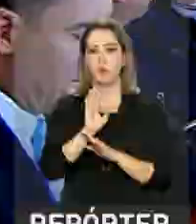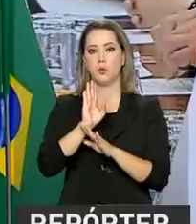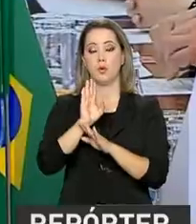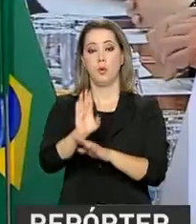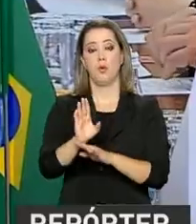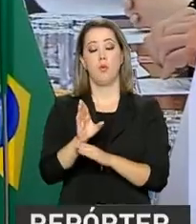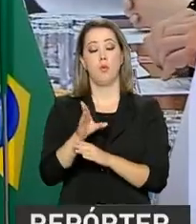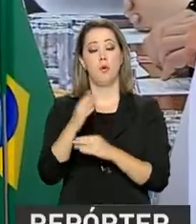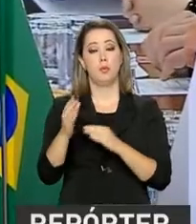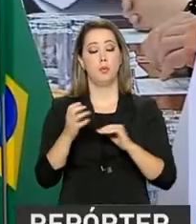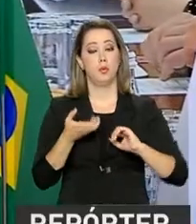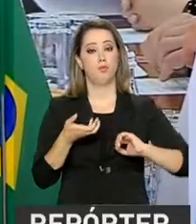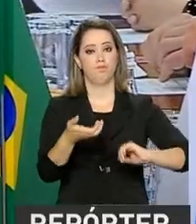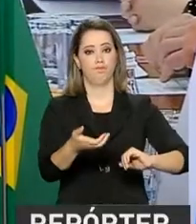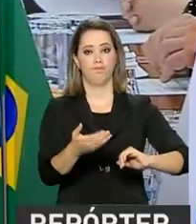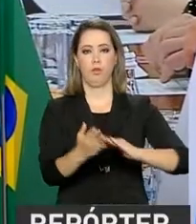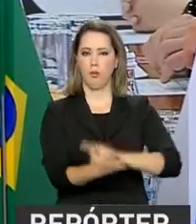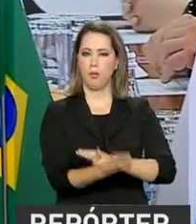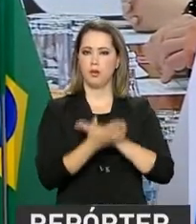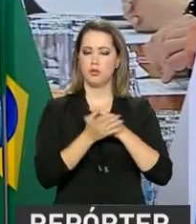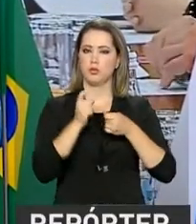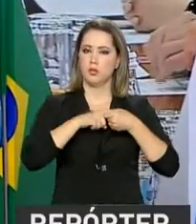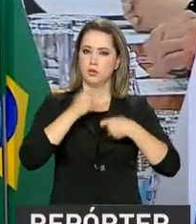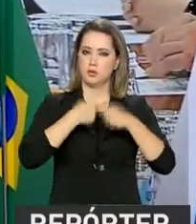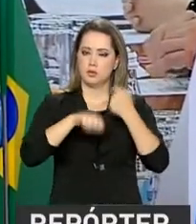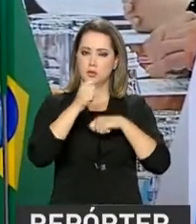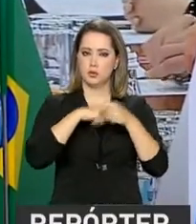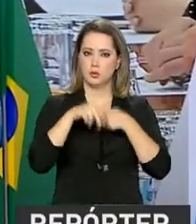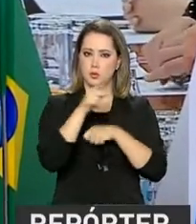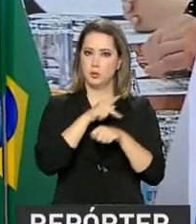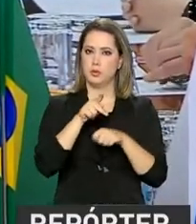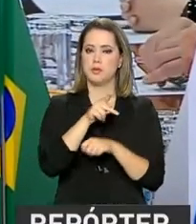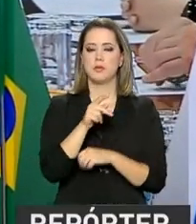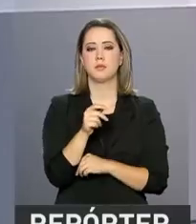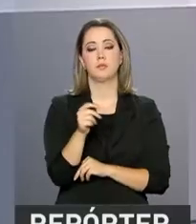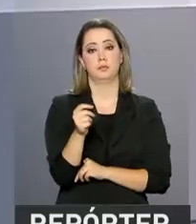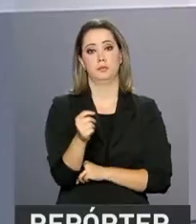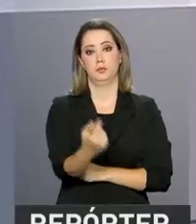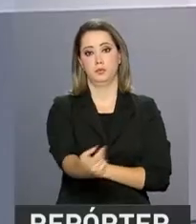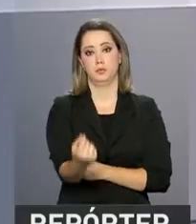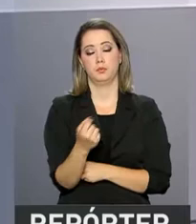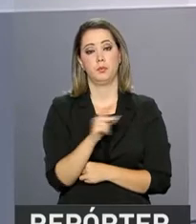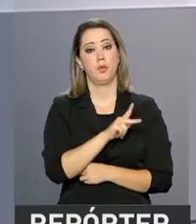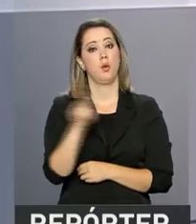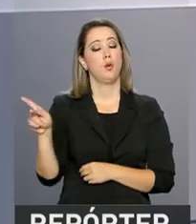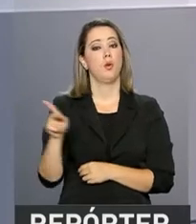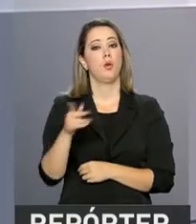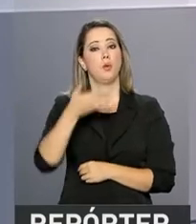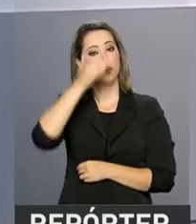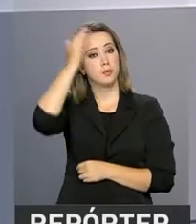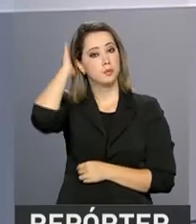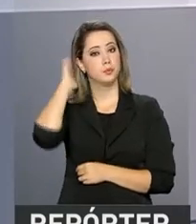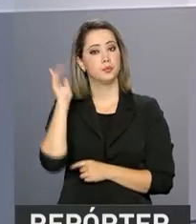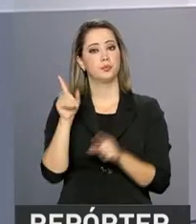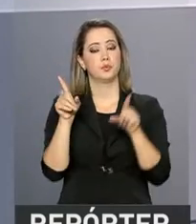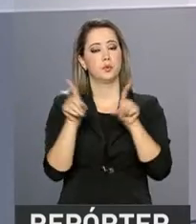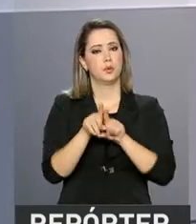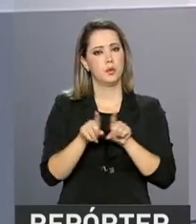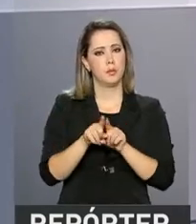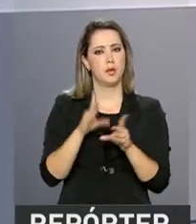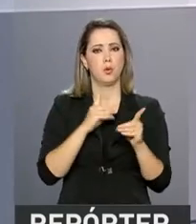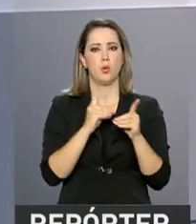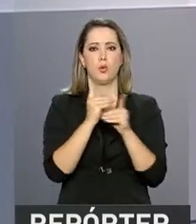apoio dos parlamentares, para ajudar a recuperar a economia do país. O presidente Michel Temer ainda foi